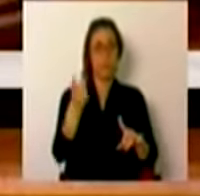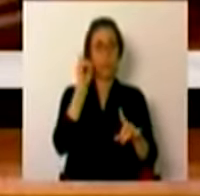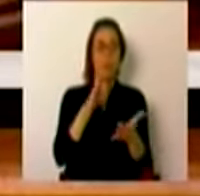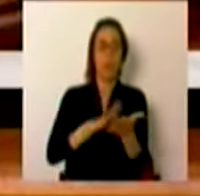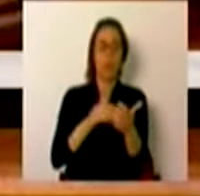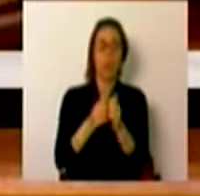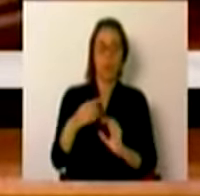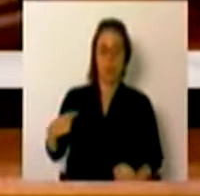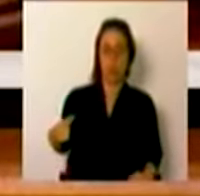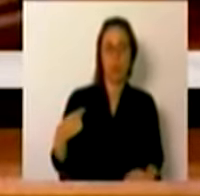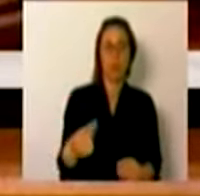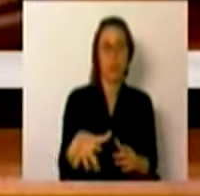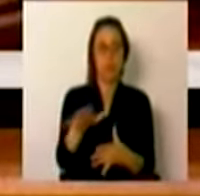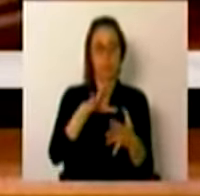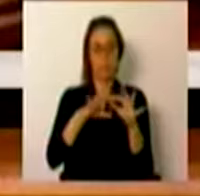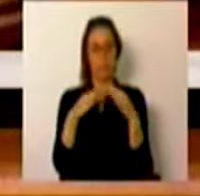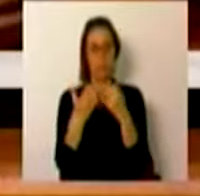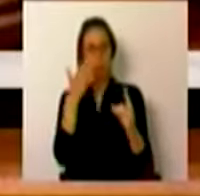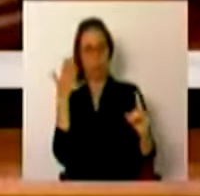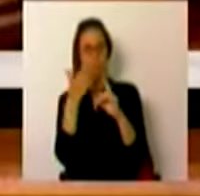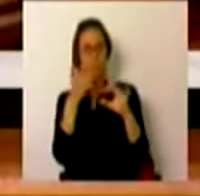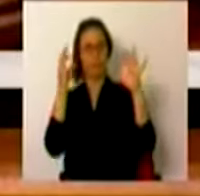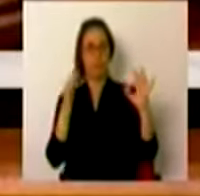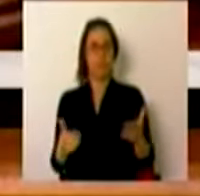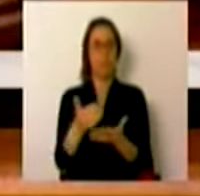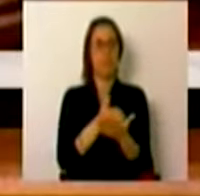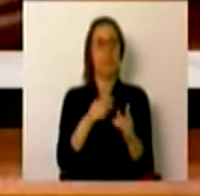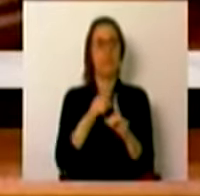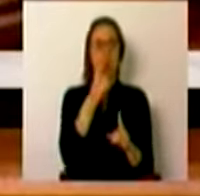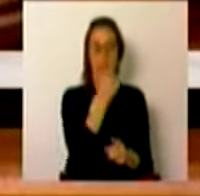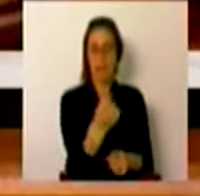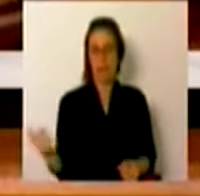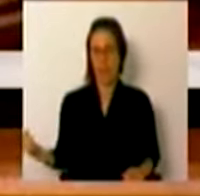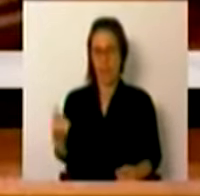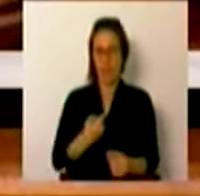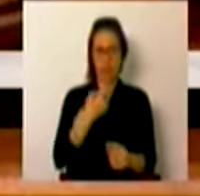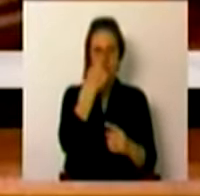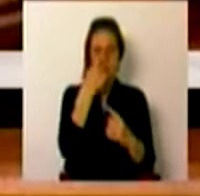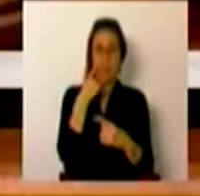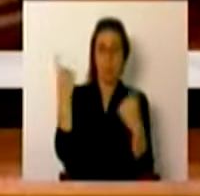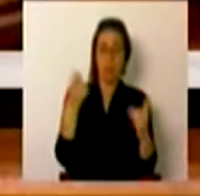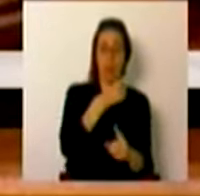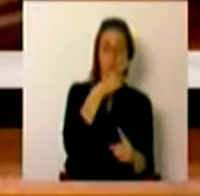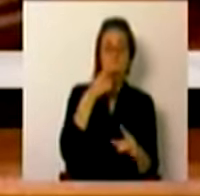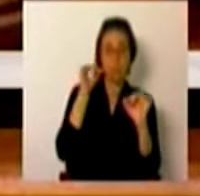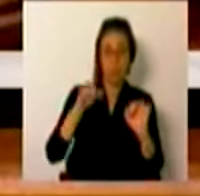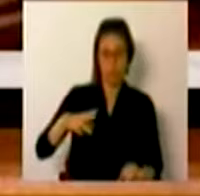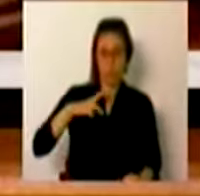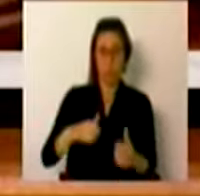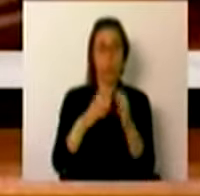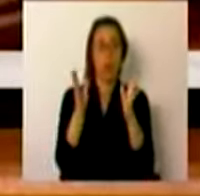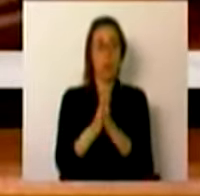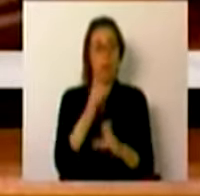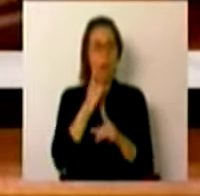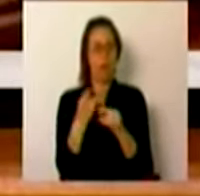prova todos os dias num contexto social concreto, num dado território que é o de cada um de nós, mostrando o compromisso de Portugal com todos os seus,